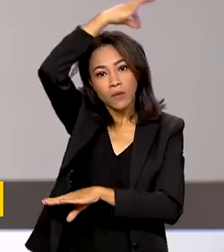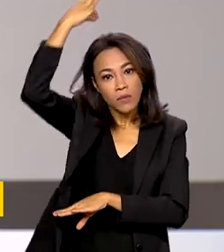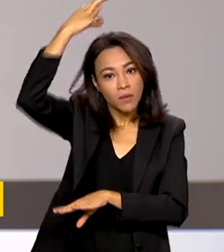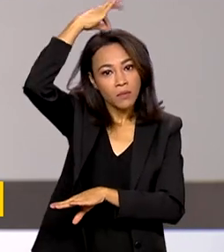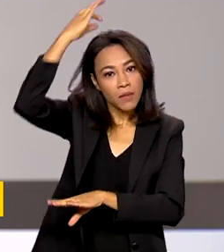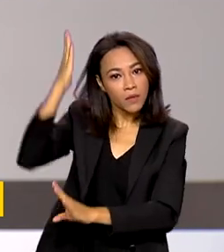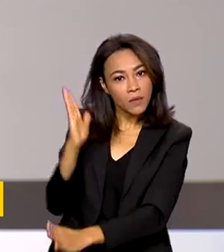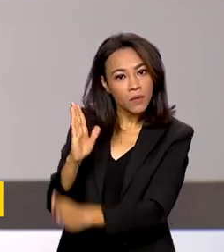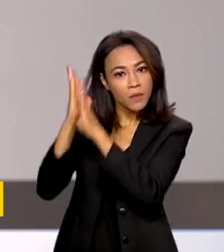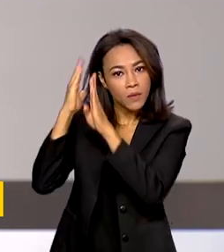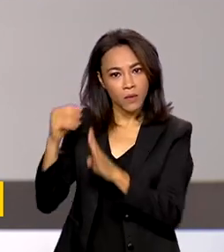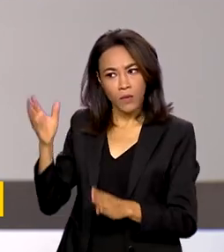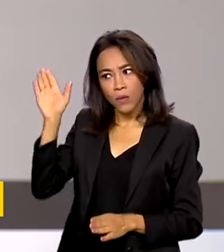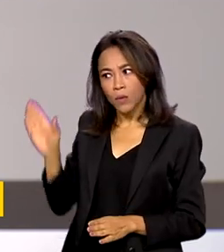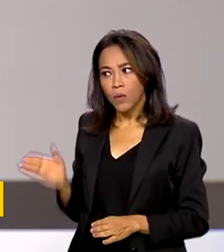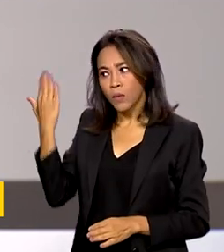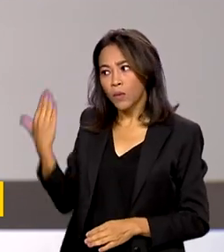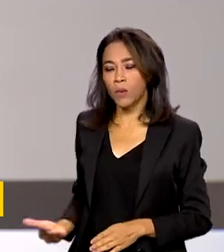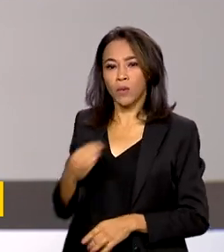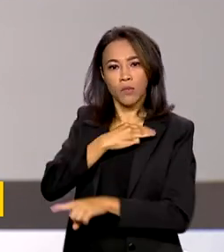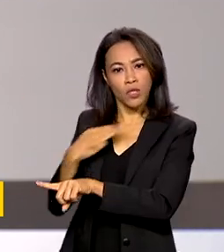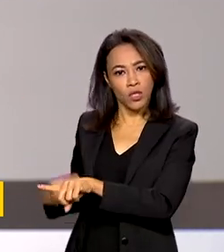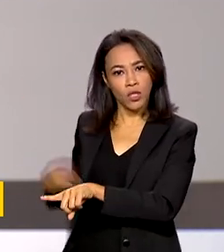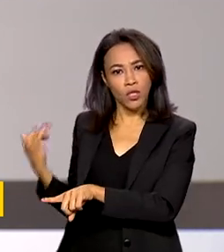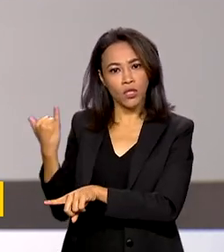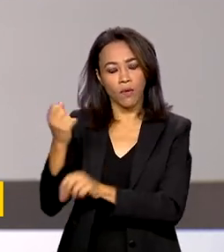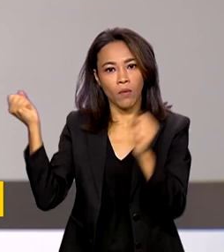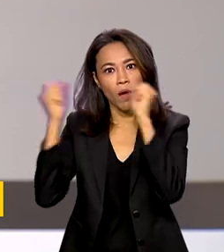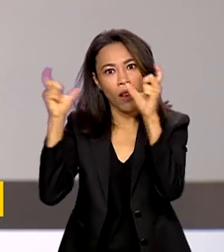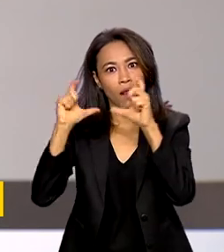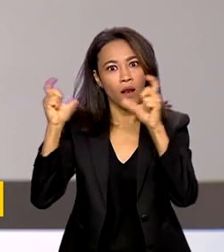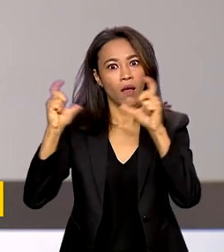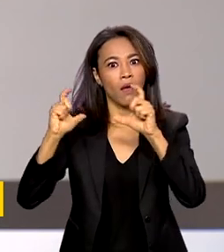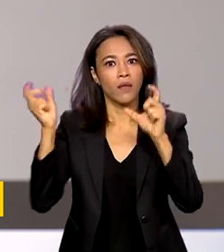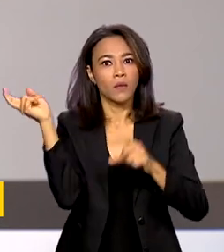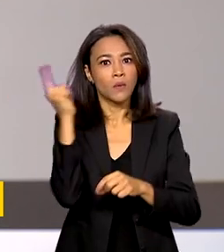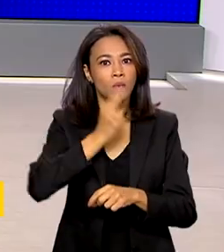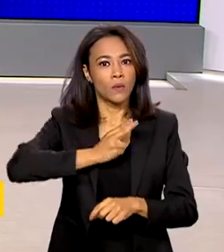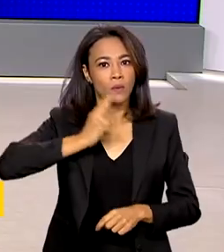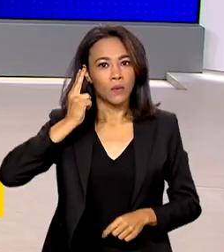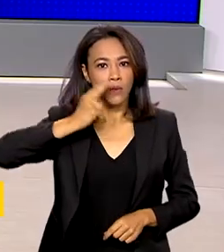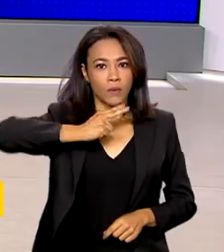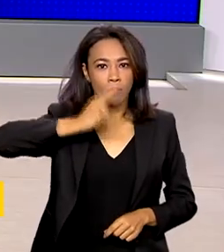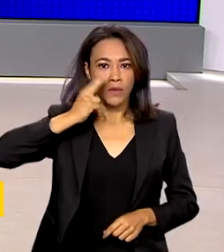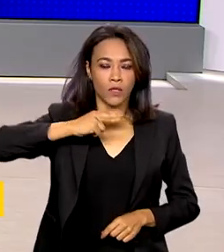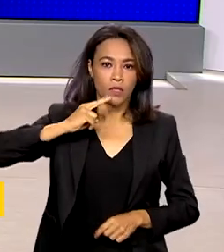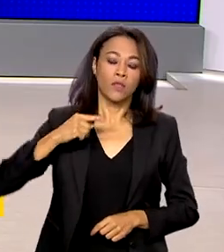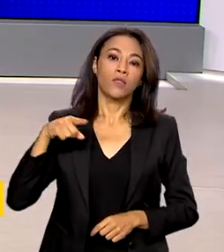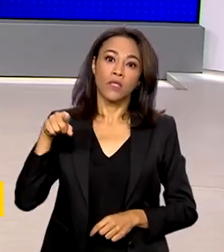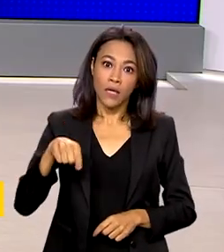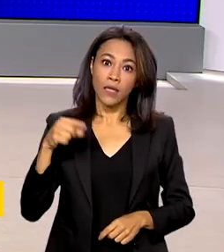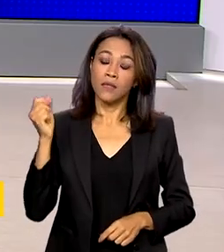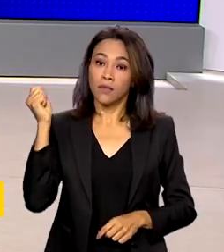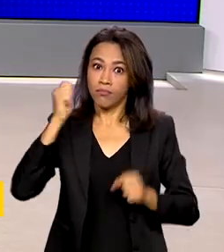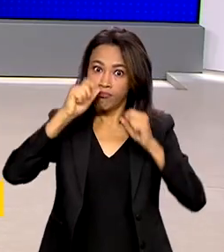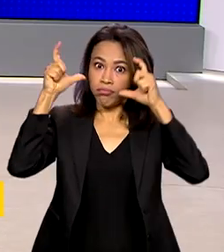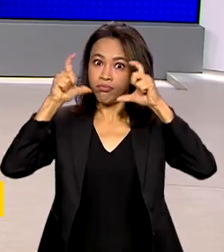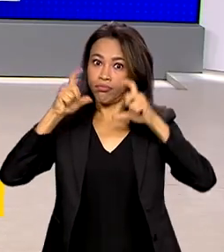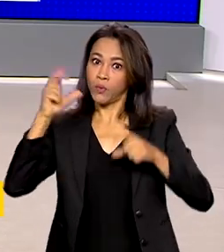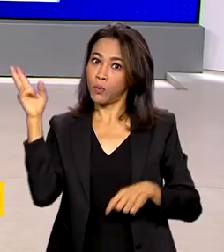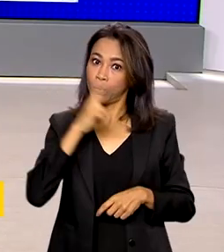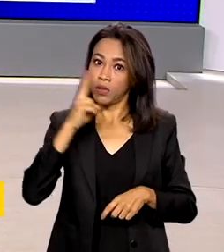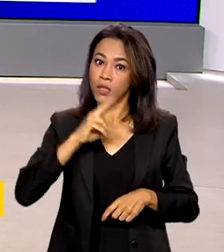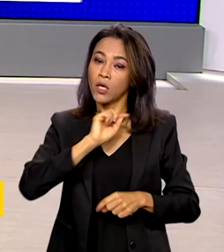Agricultura e Pecuária, Carlos Fávaro declarou estado de alerta de emergência. O alerta serve para aumentar a